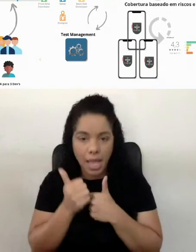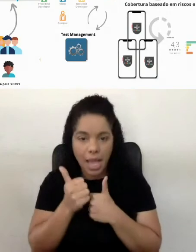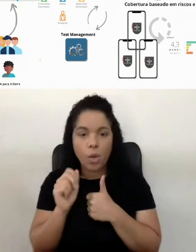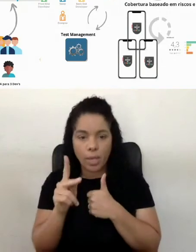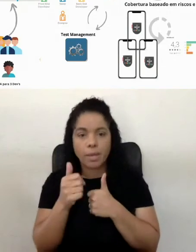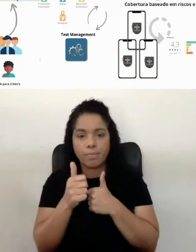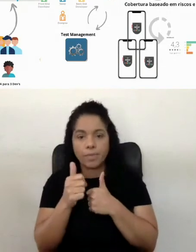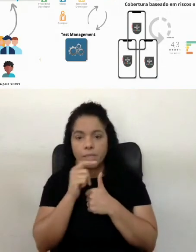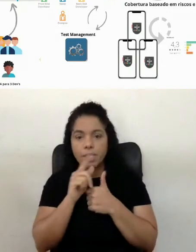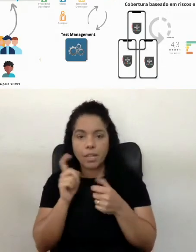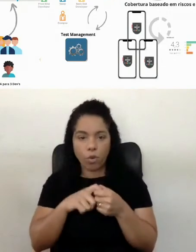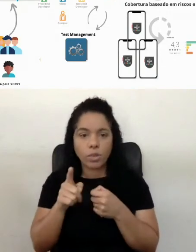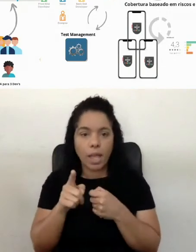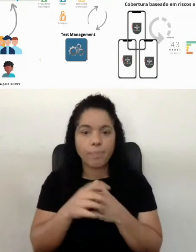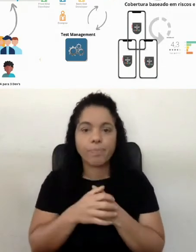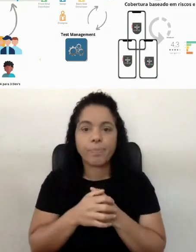Beleza, aqui eu tenho que votar.